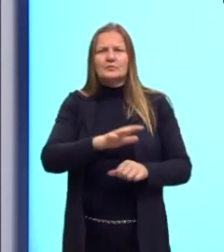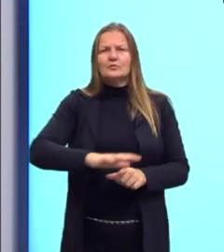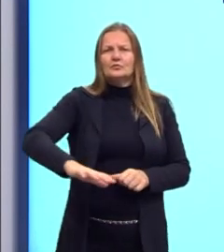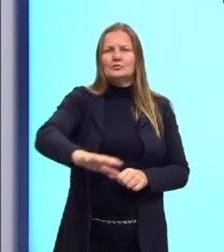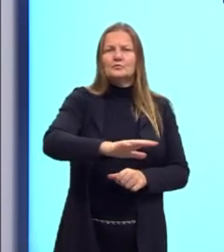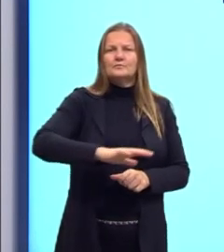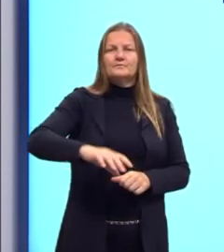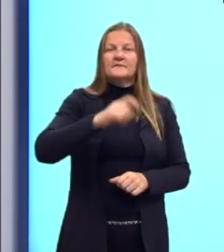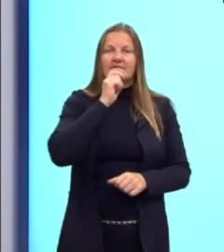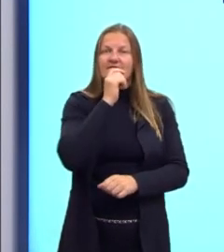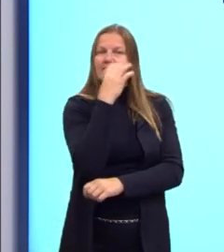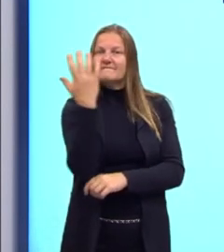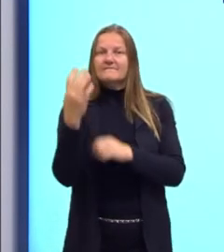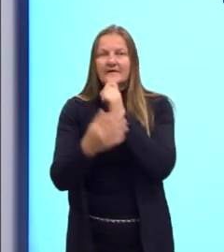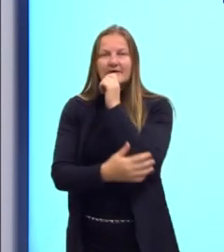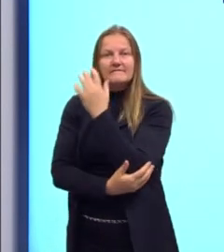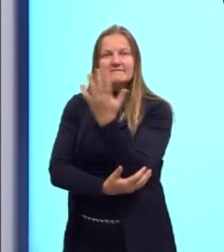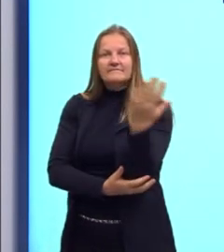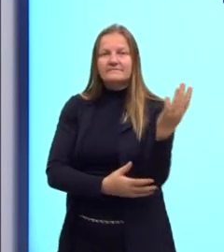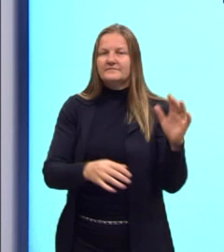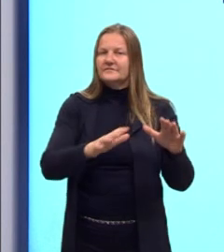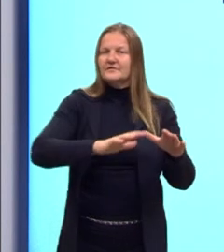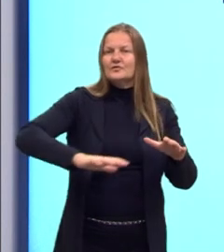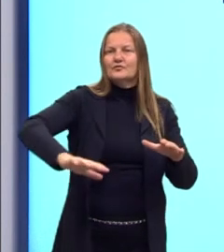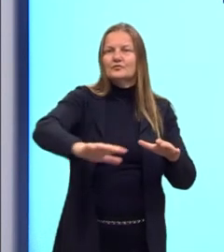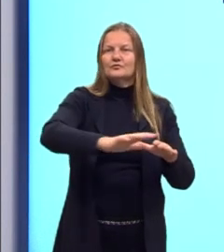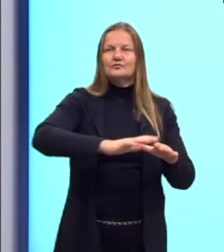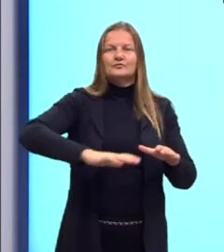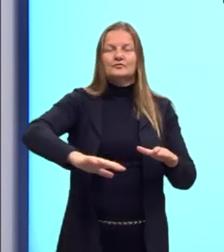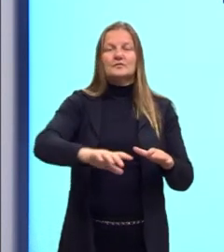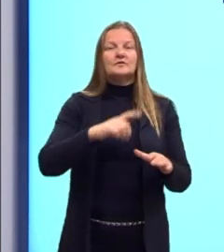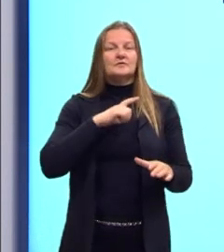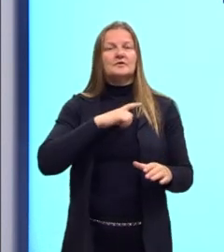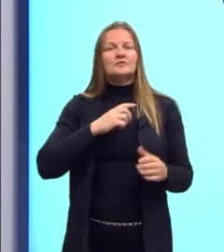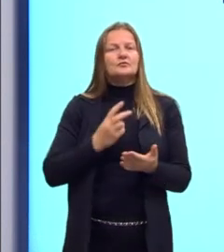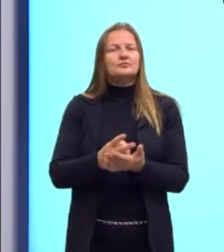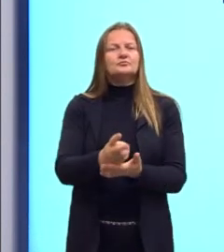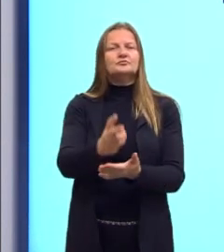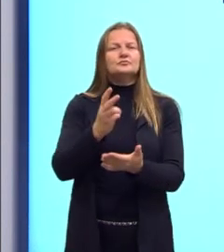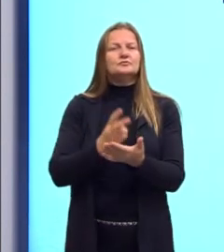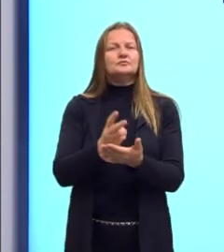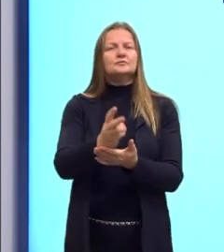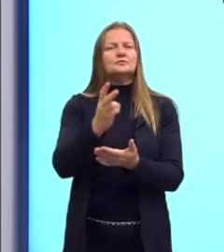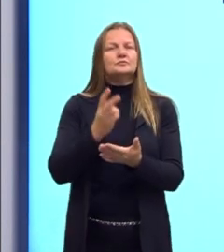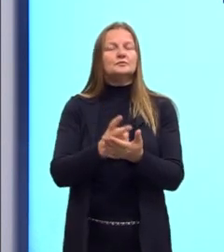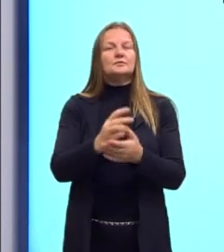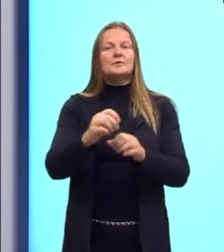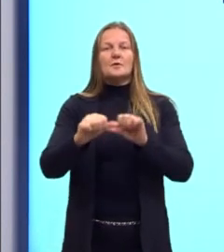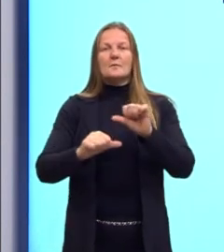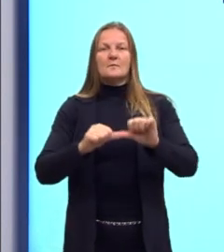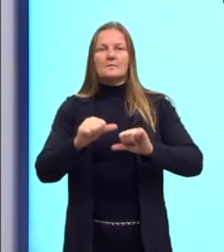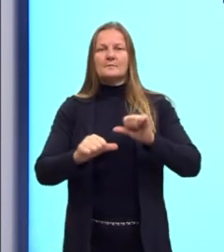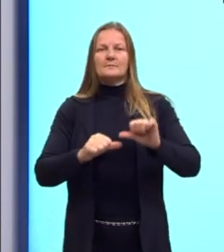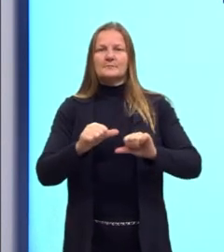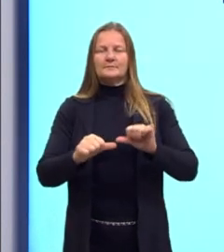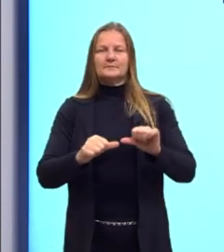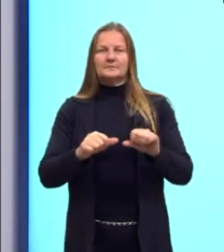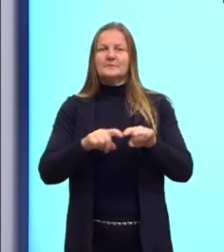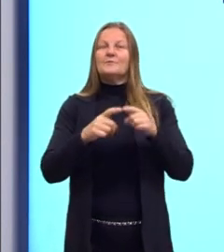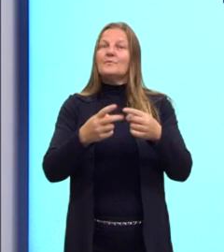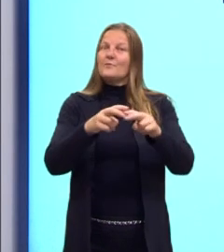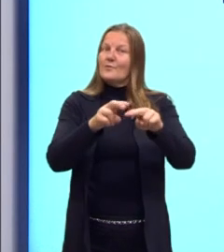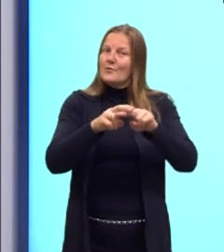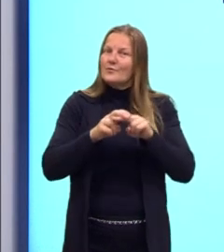ambiente, o meio onde as espécies elas vivem, elas estão continuamente em mudança. Então, vai